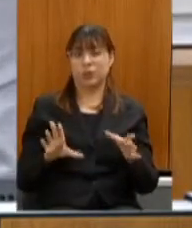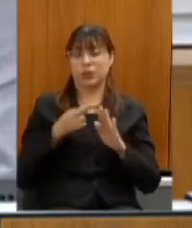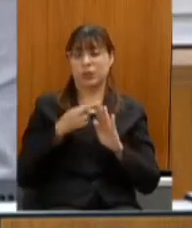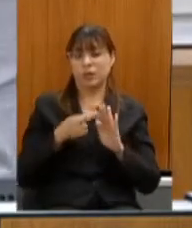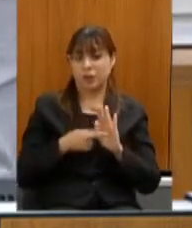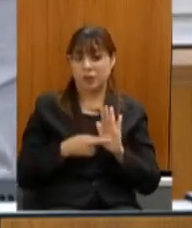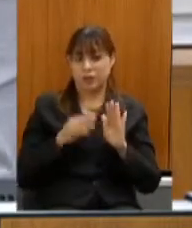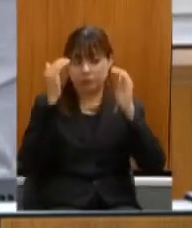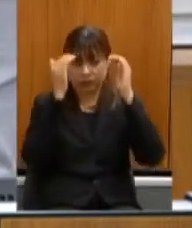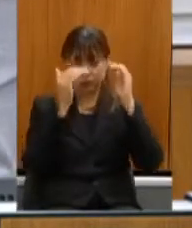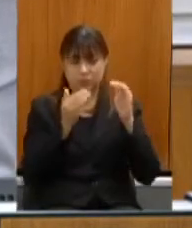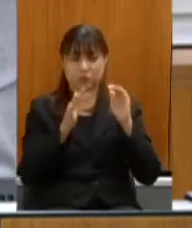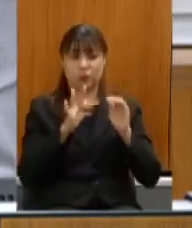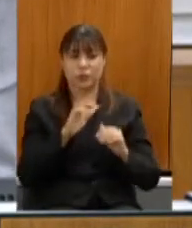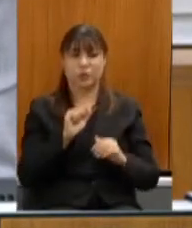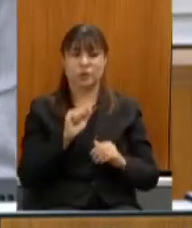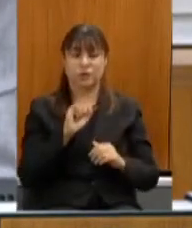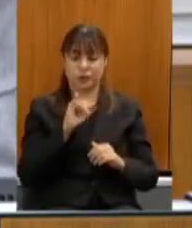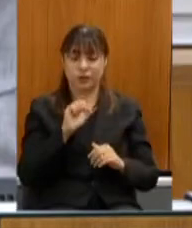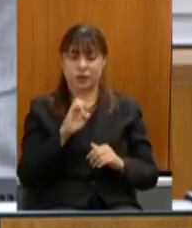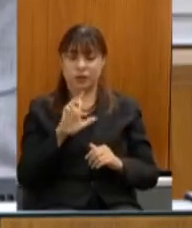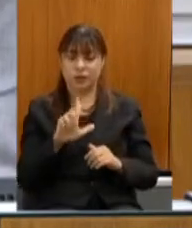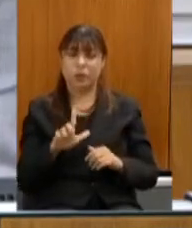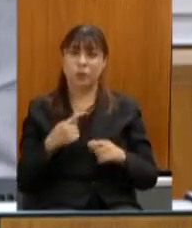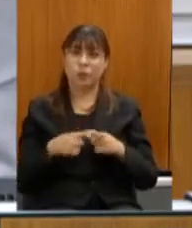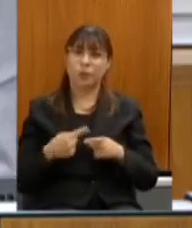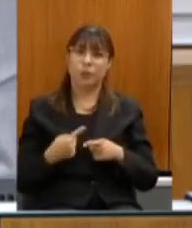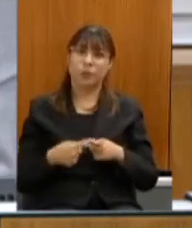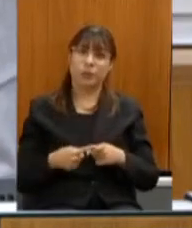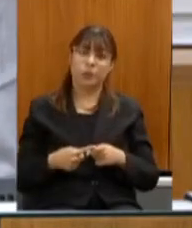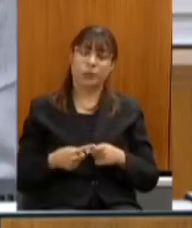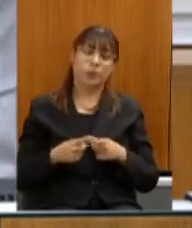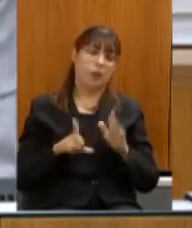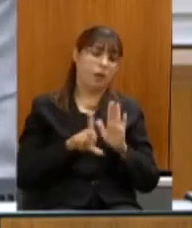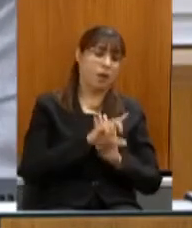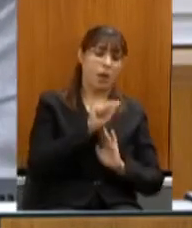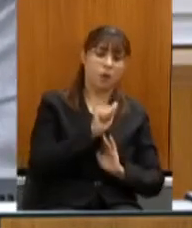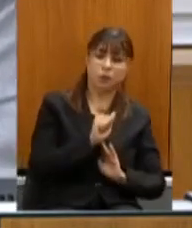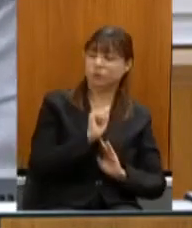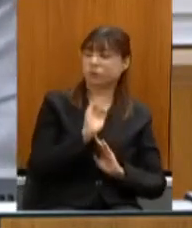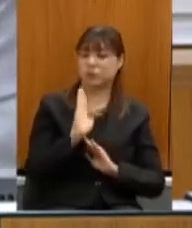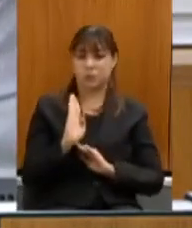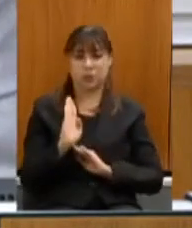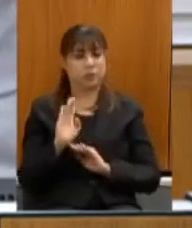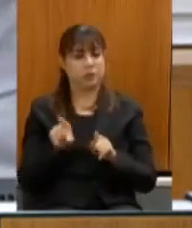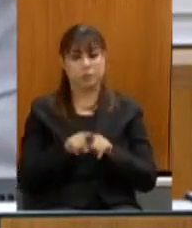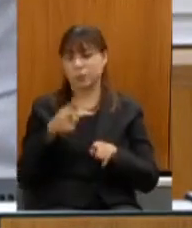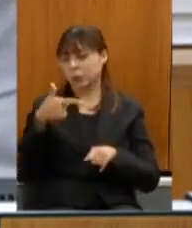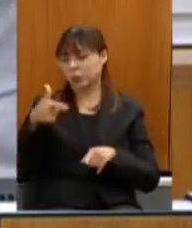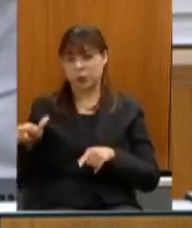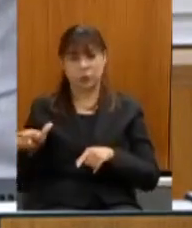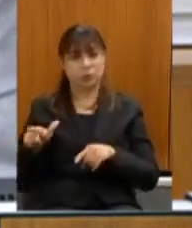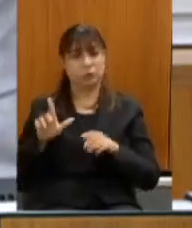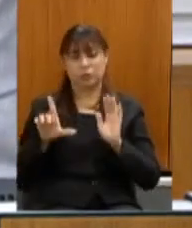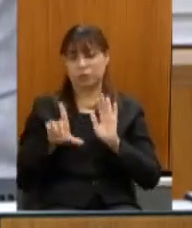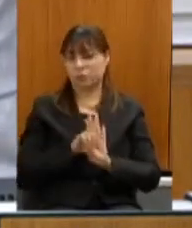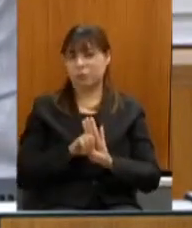por segundo eles não haver nem na lei de Blanc que nenhuma outra lei da pandemia